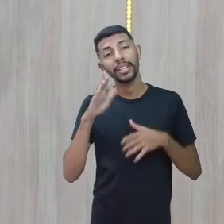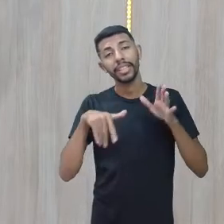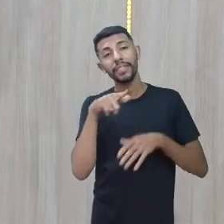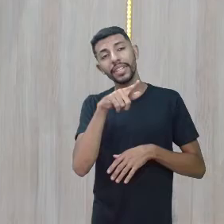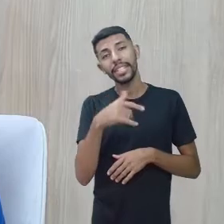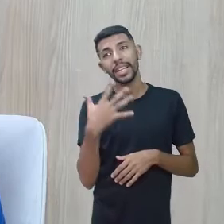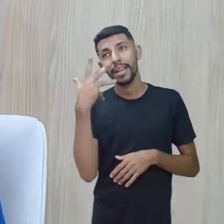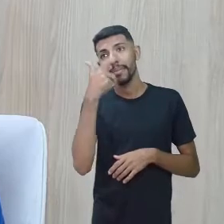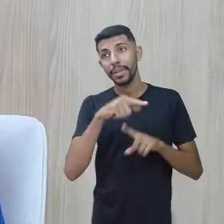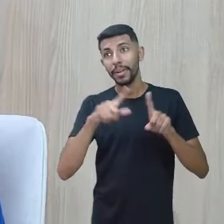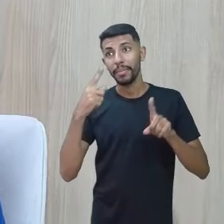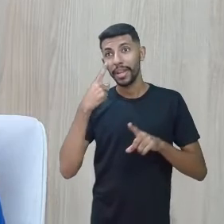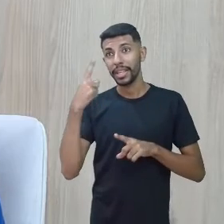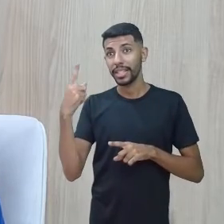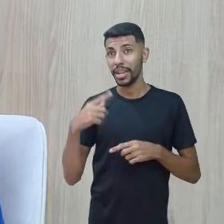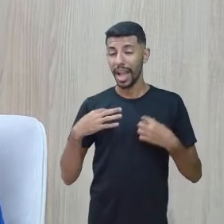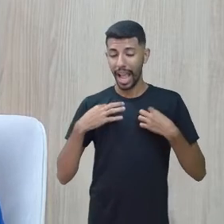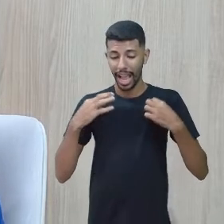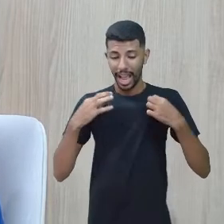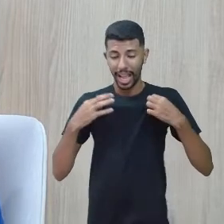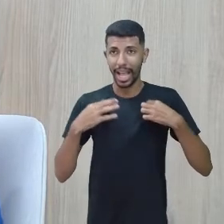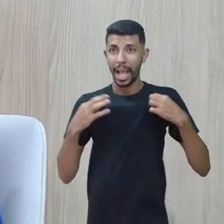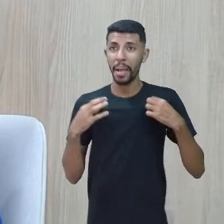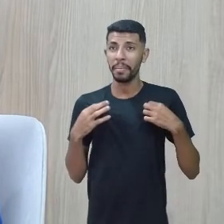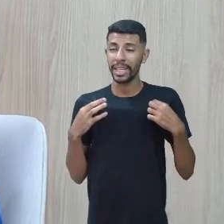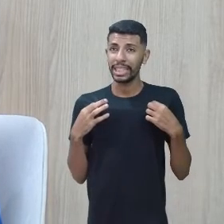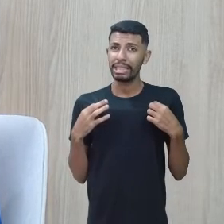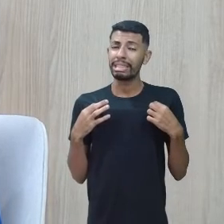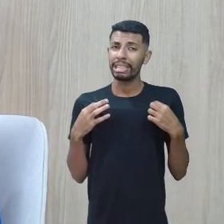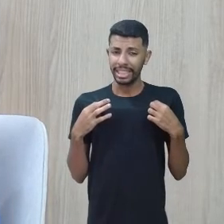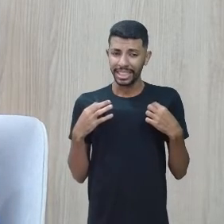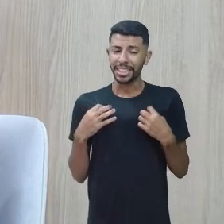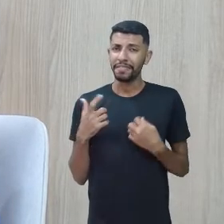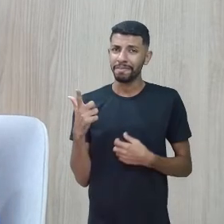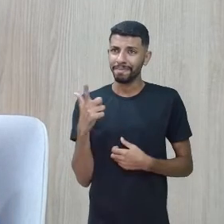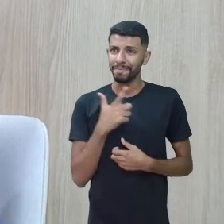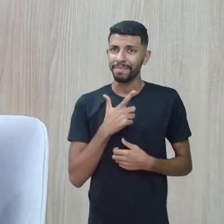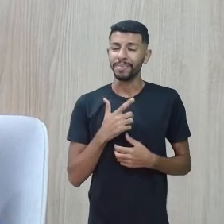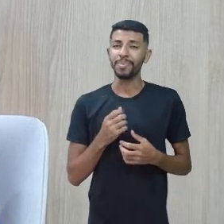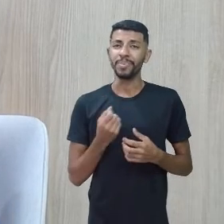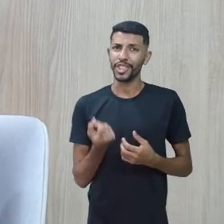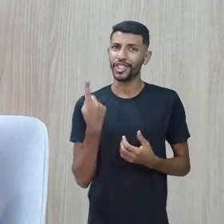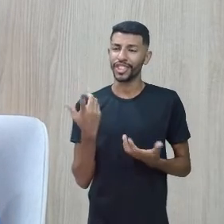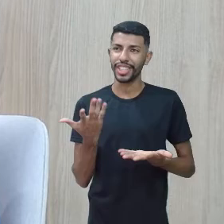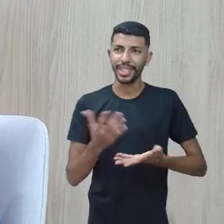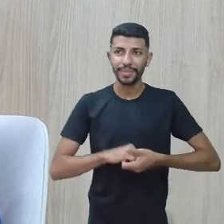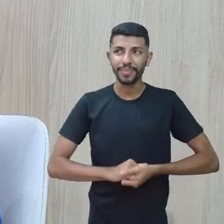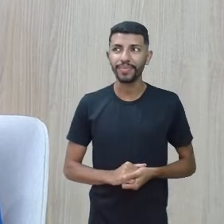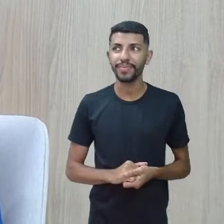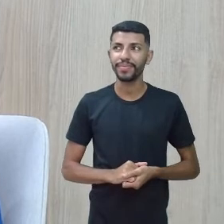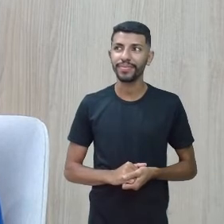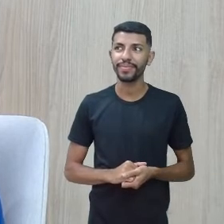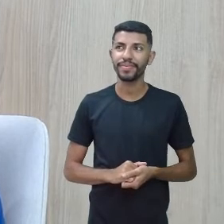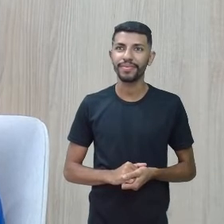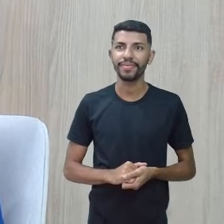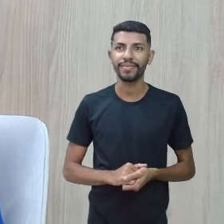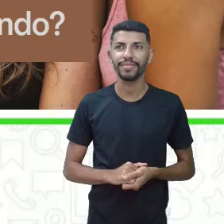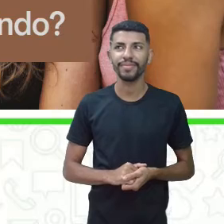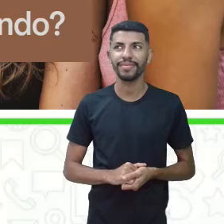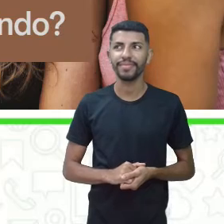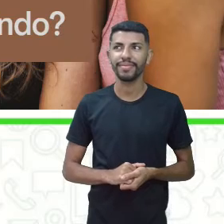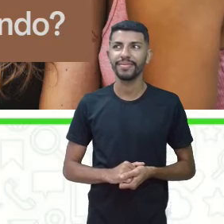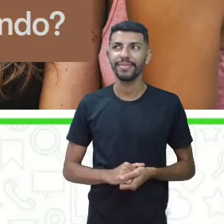ser bonitinho, mas esta camisa dele é muito esquisita. Fala sério. De Augustinho Carrara.